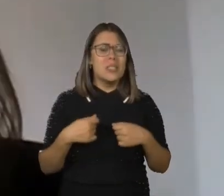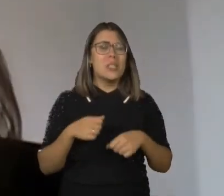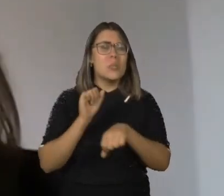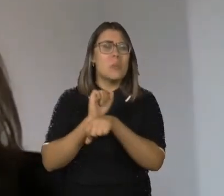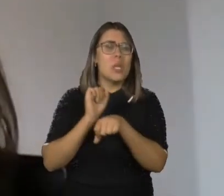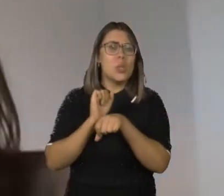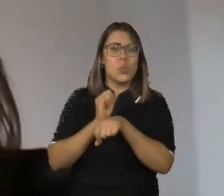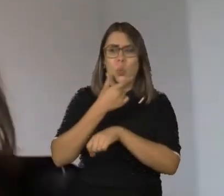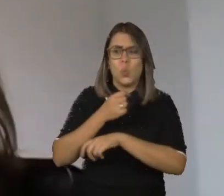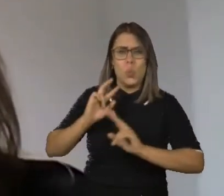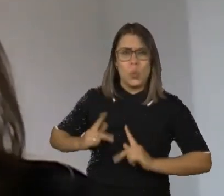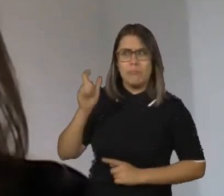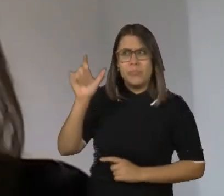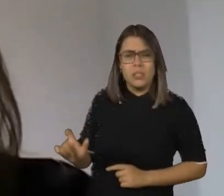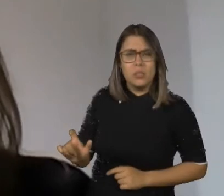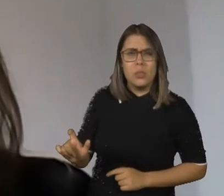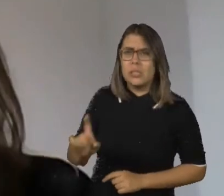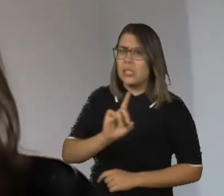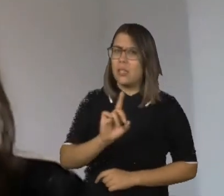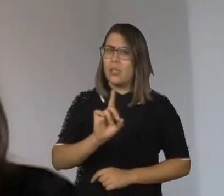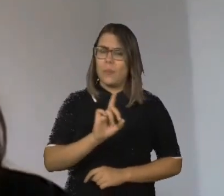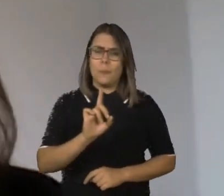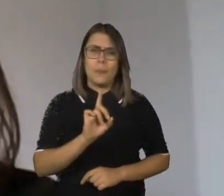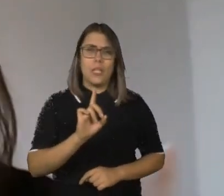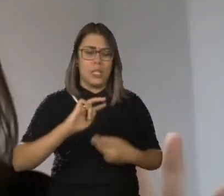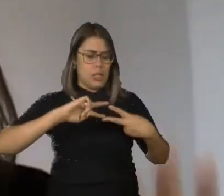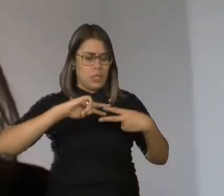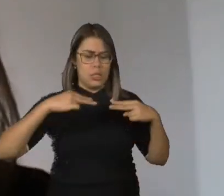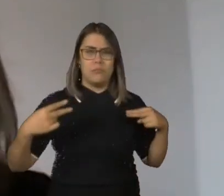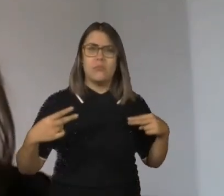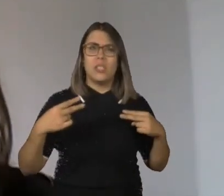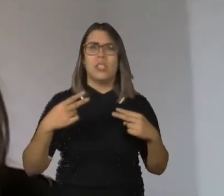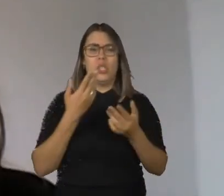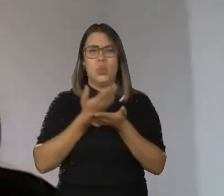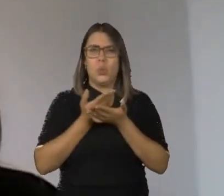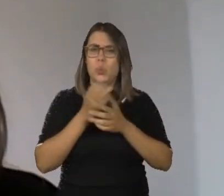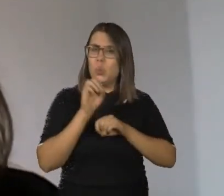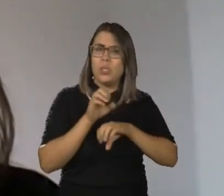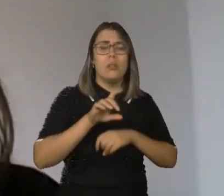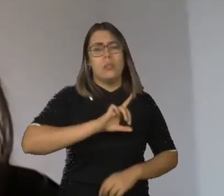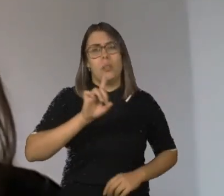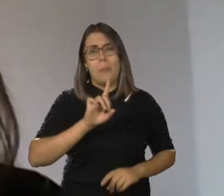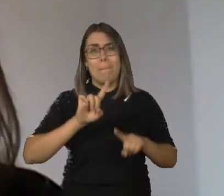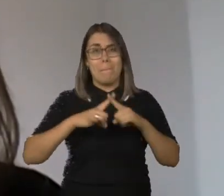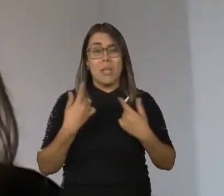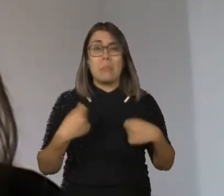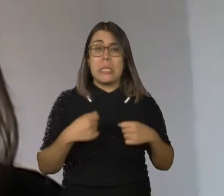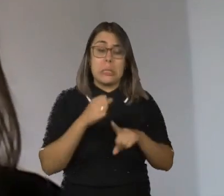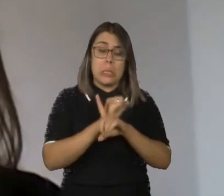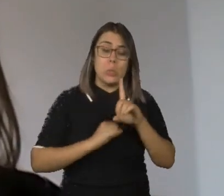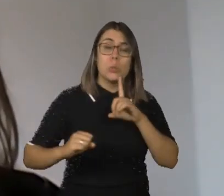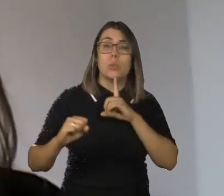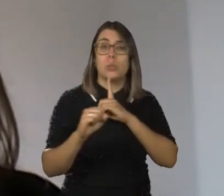não é uma questão da ciência, da medicina, da genética, da educação. Para mim, é algo, acima de tudo, moral, com